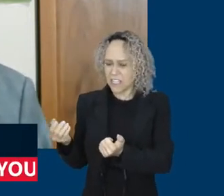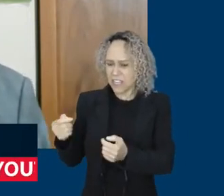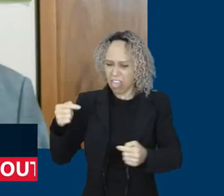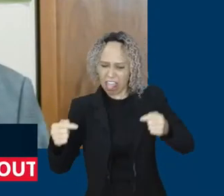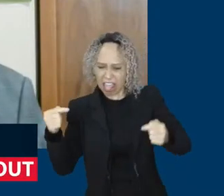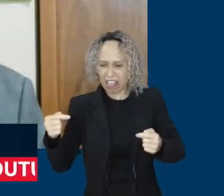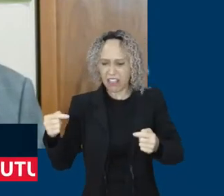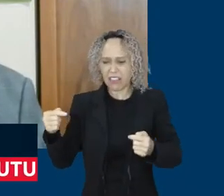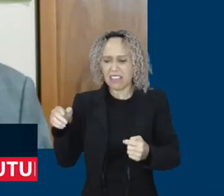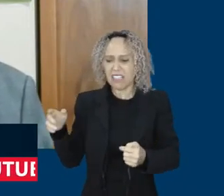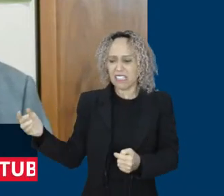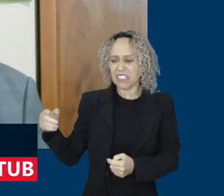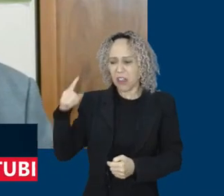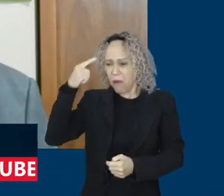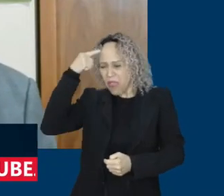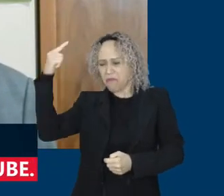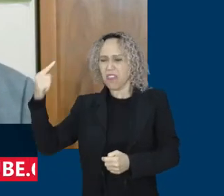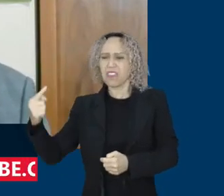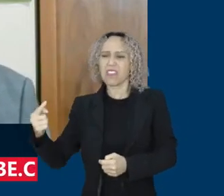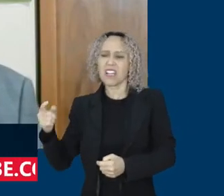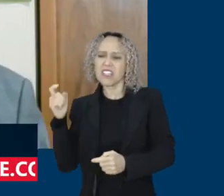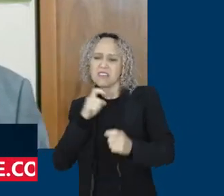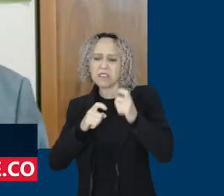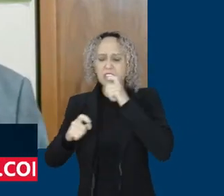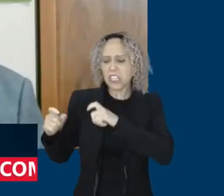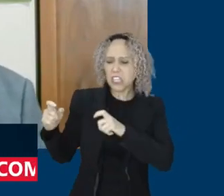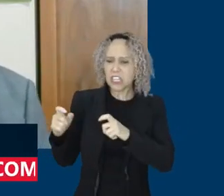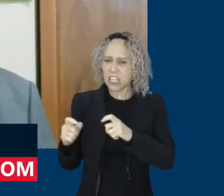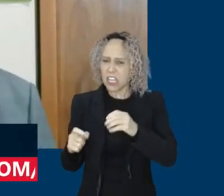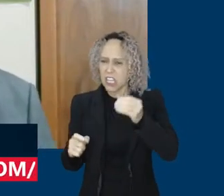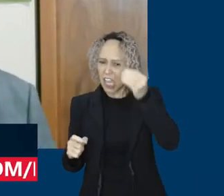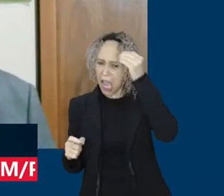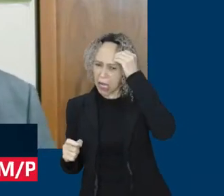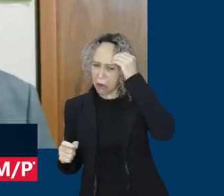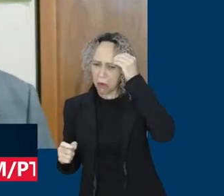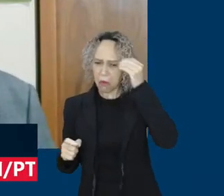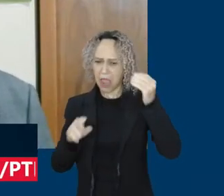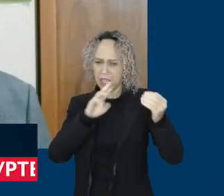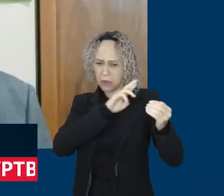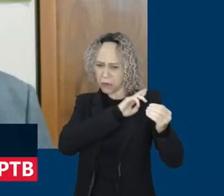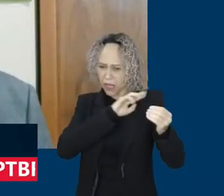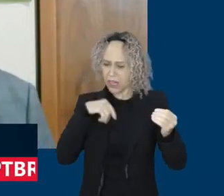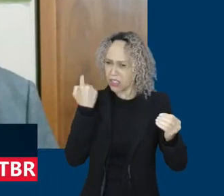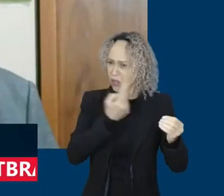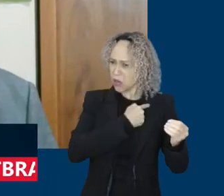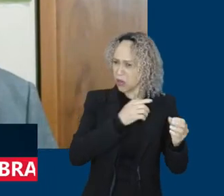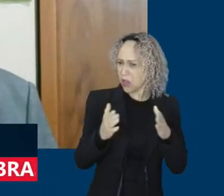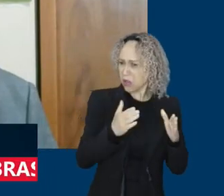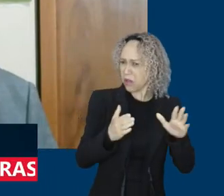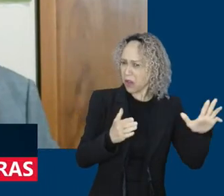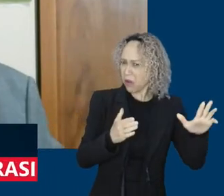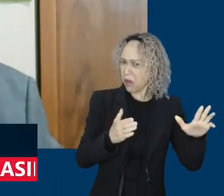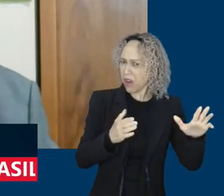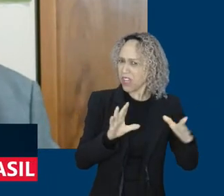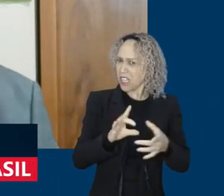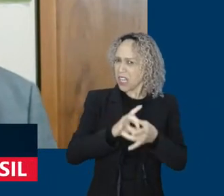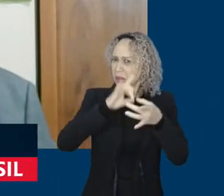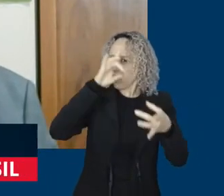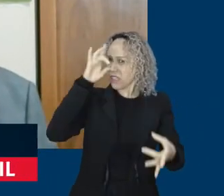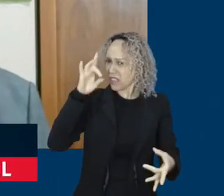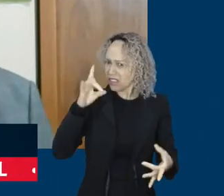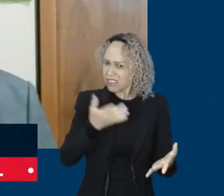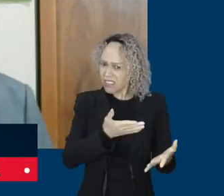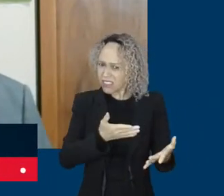intelectual do golpe. Dizer que a culpa ou responsabilidade disso é do nosso governo, do presidente Lula e da democracia, que foram